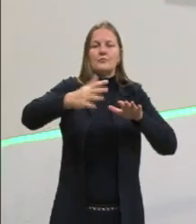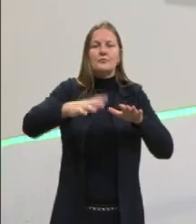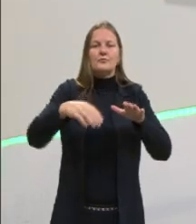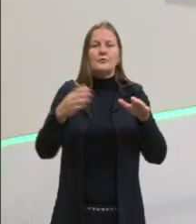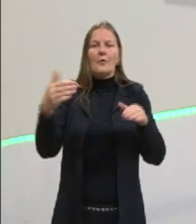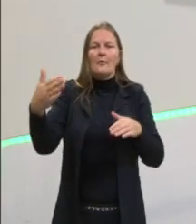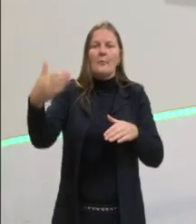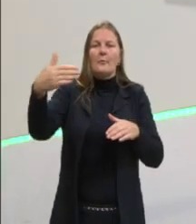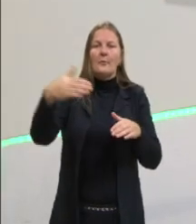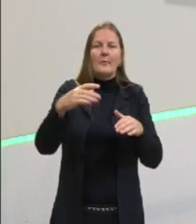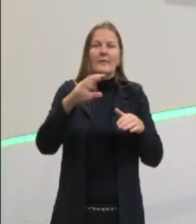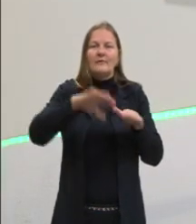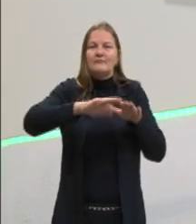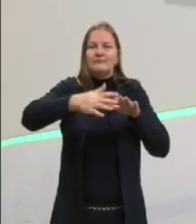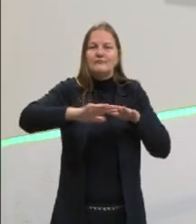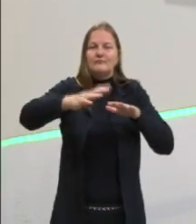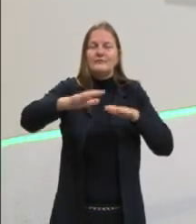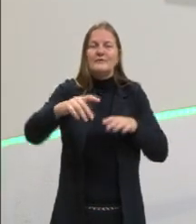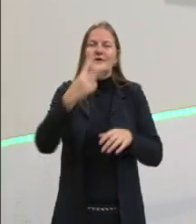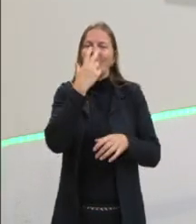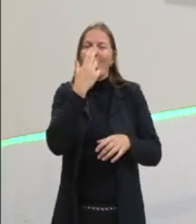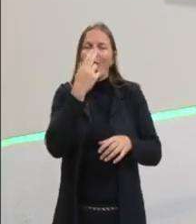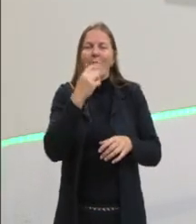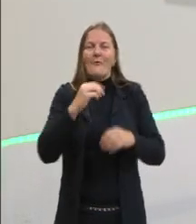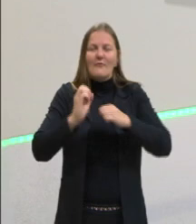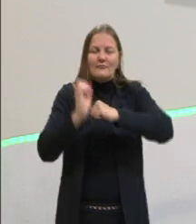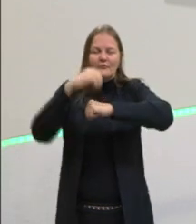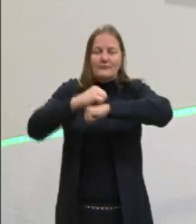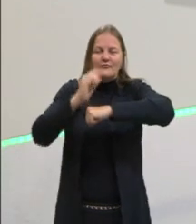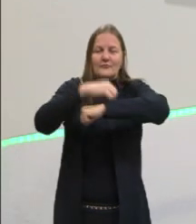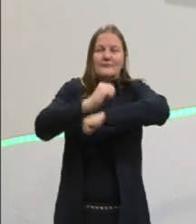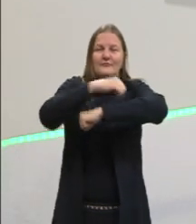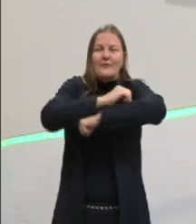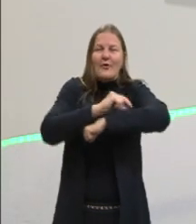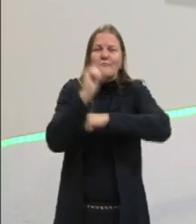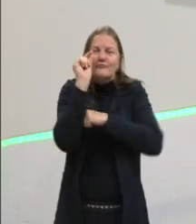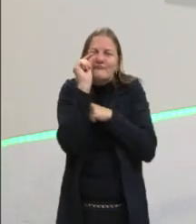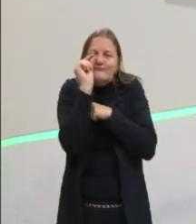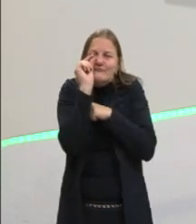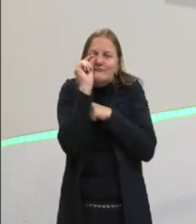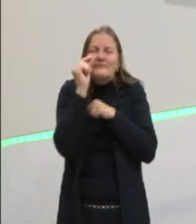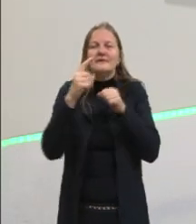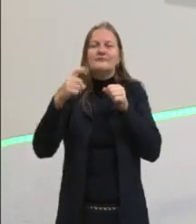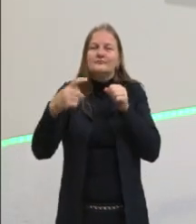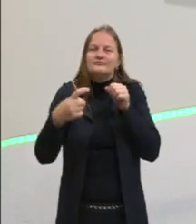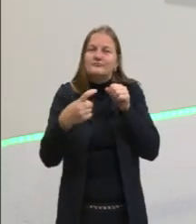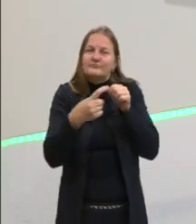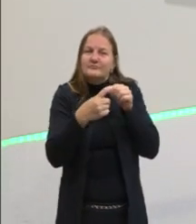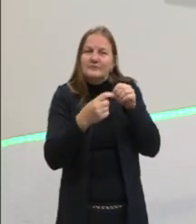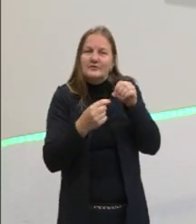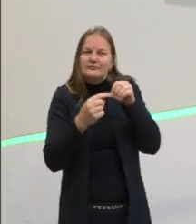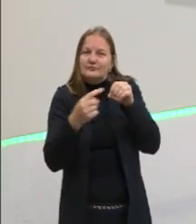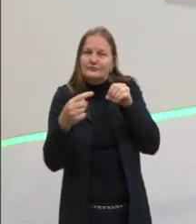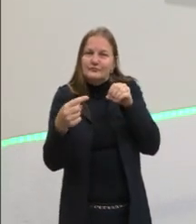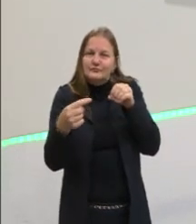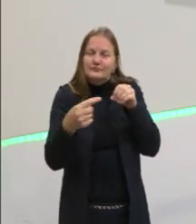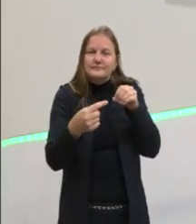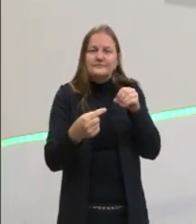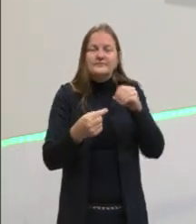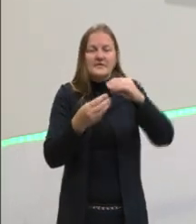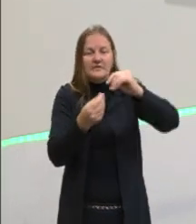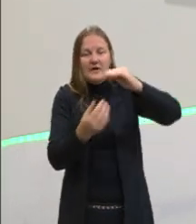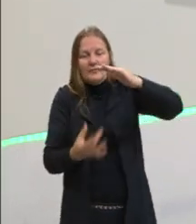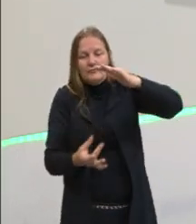como se fossem parecidíssimas com os girinos. E na fase adulta, ela se fixa num substrato e fica